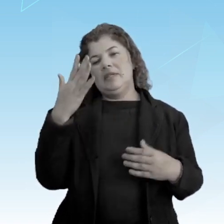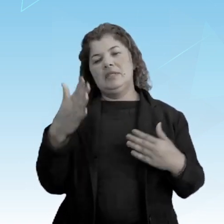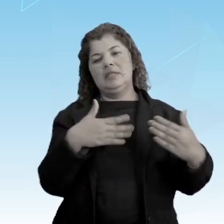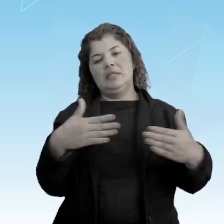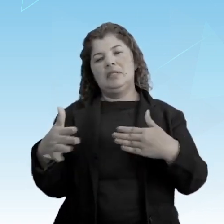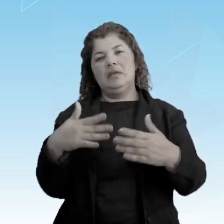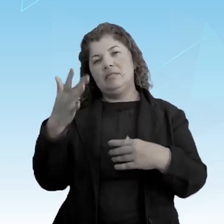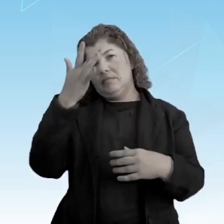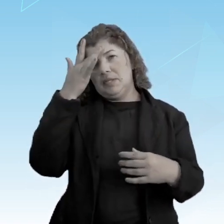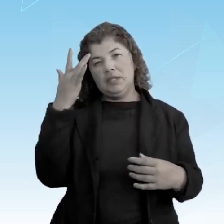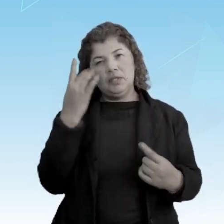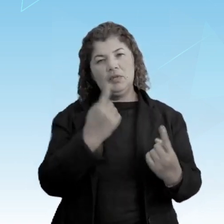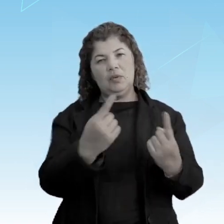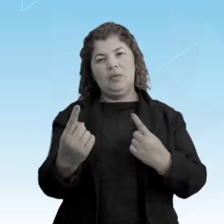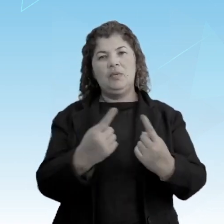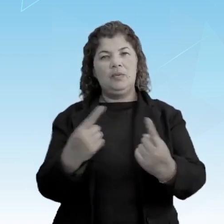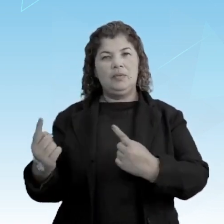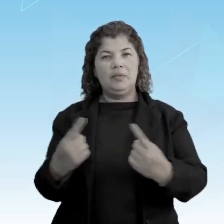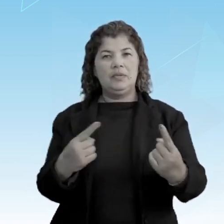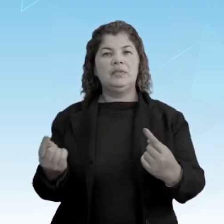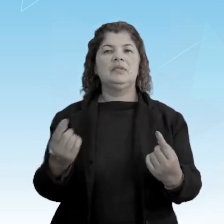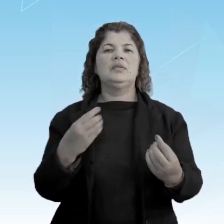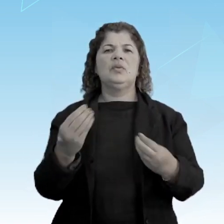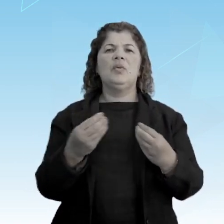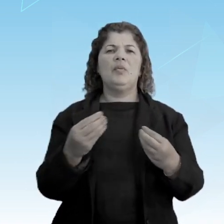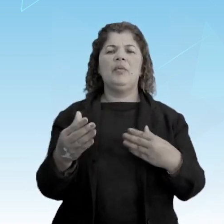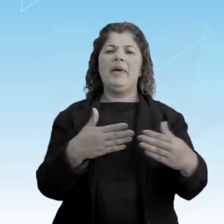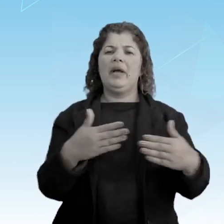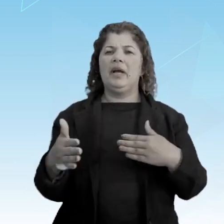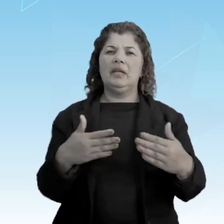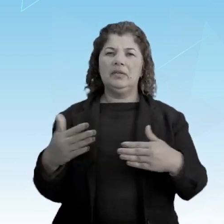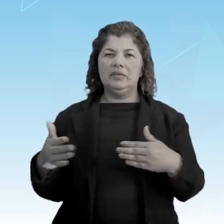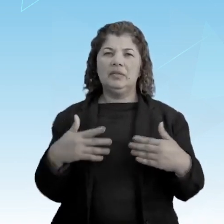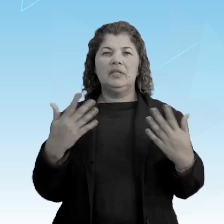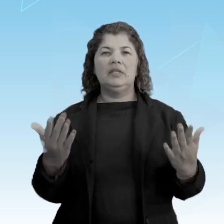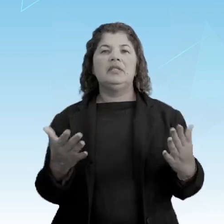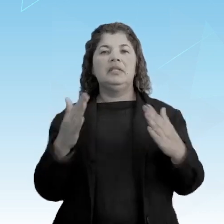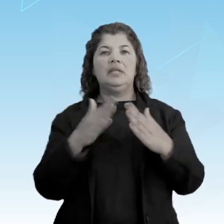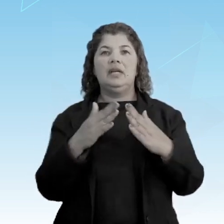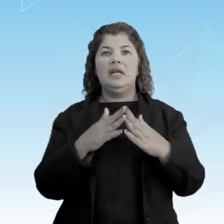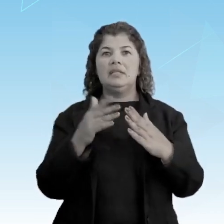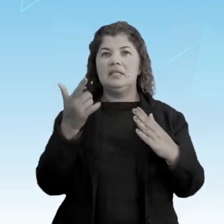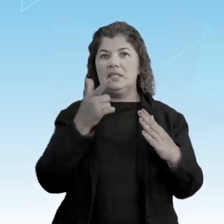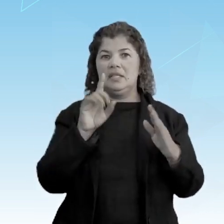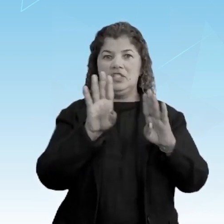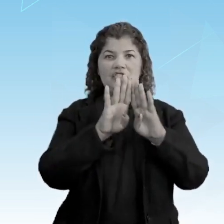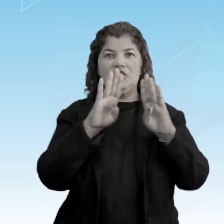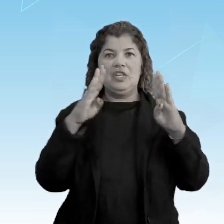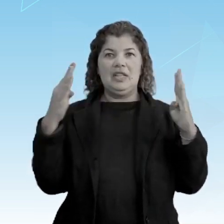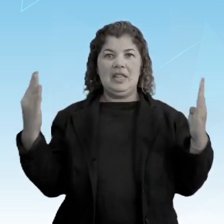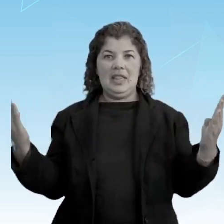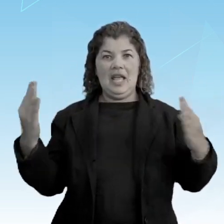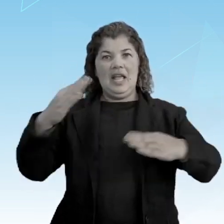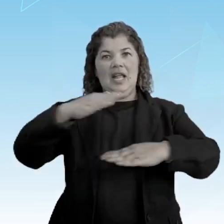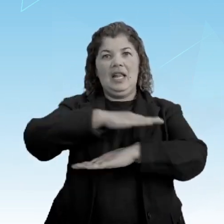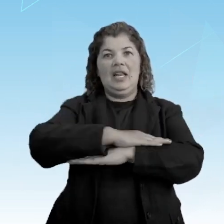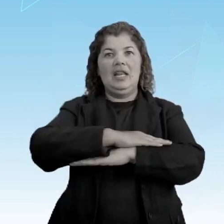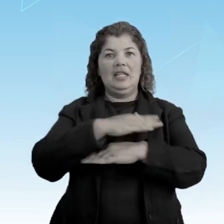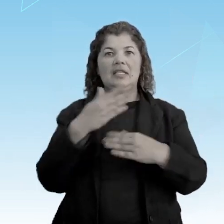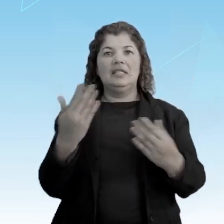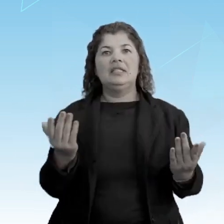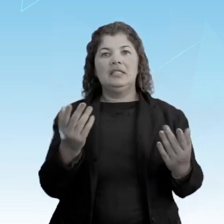pessoas e mercadorias. E as casas ganharam o que? Janelas. Ah! Janelas